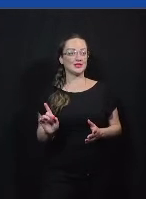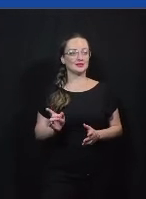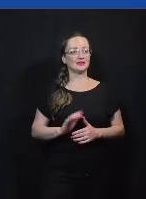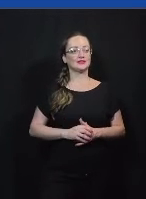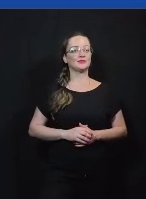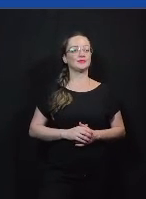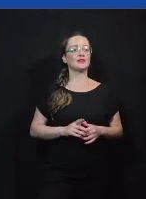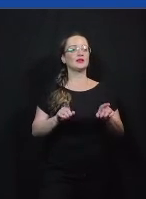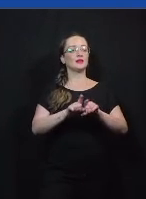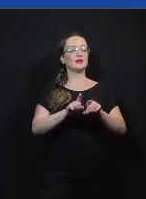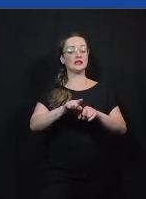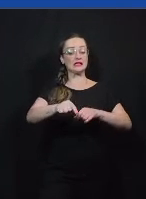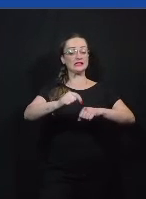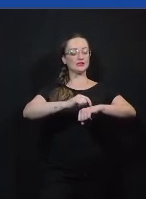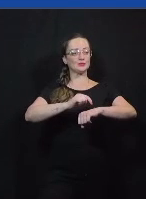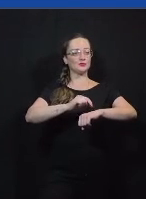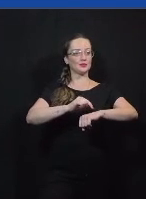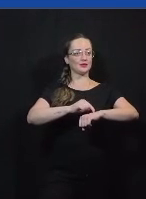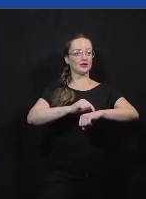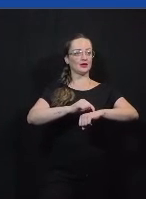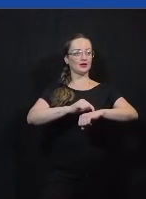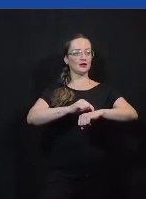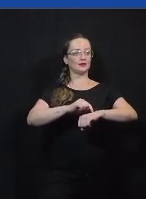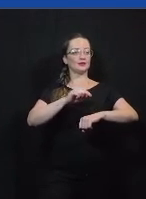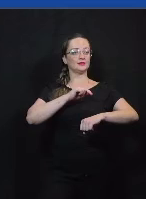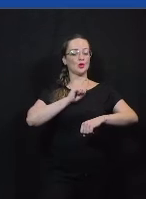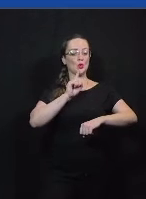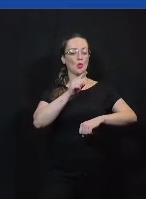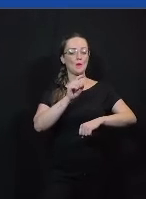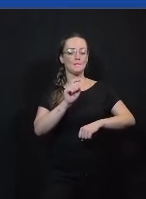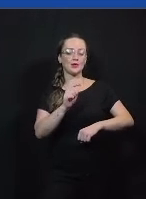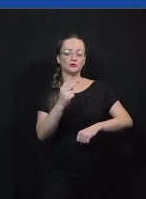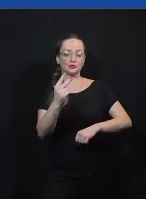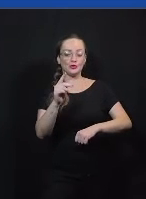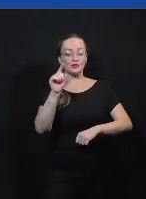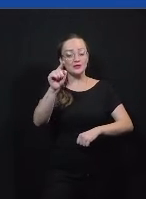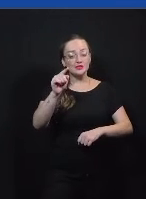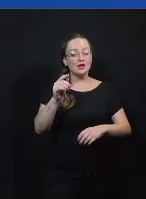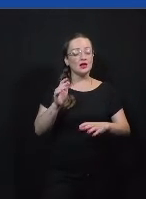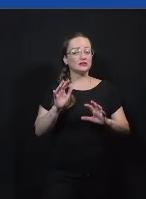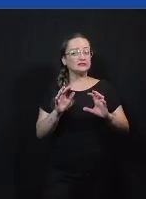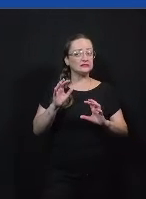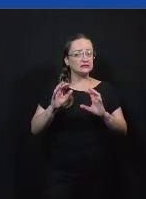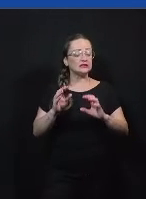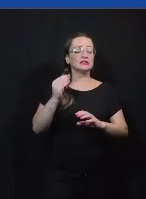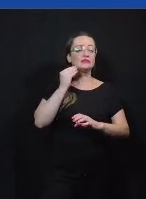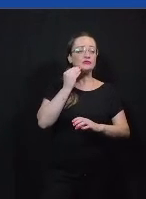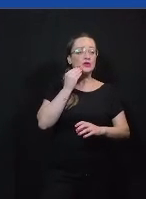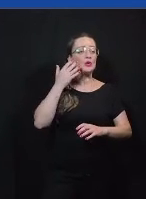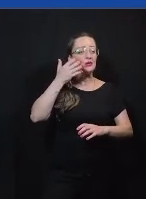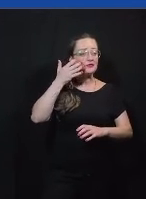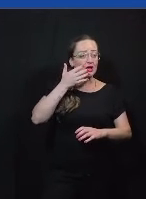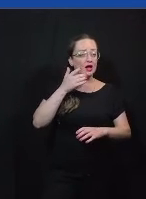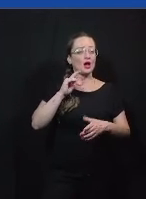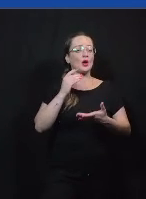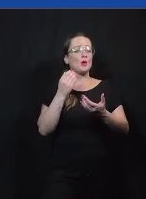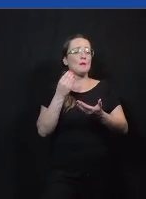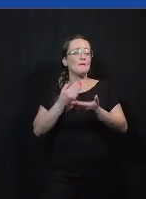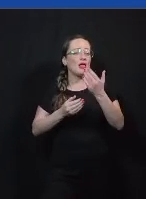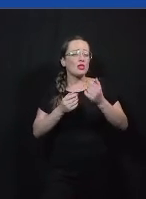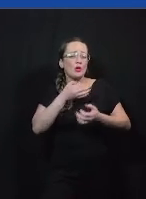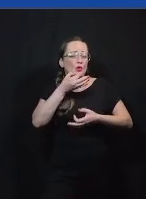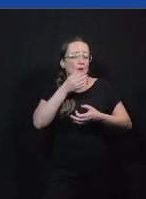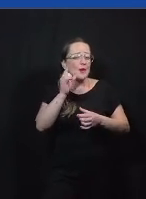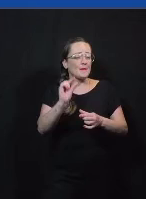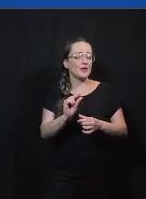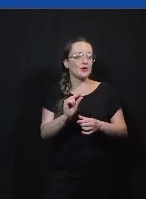sabendo nesse momento no minuto 1.2 você gaguejou ou nesse momento você se perdeu um pouco na sua argumentação então